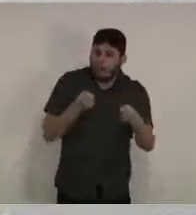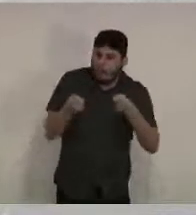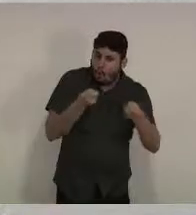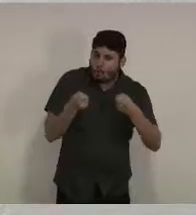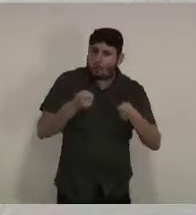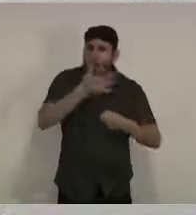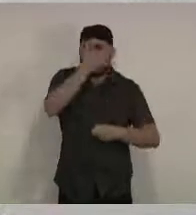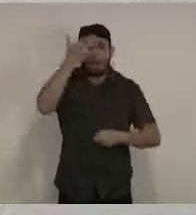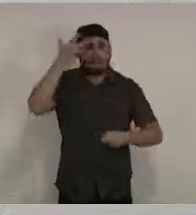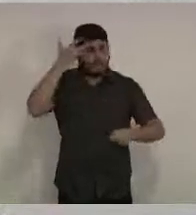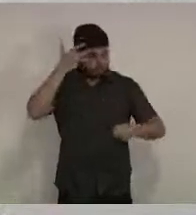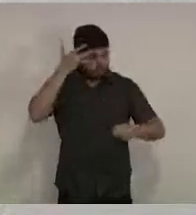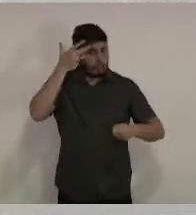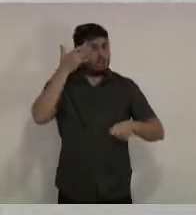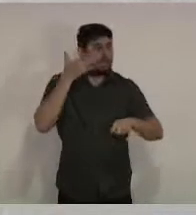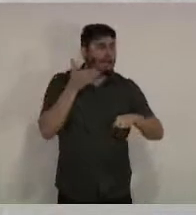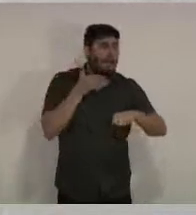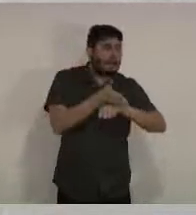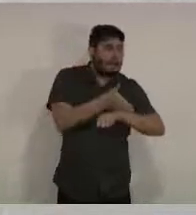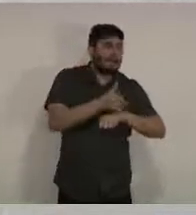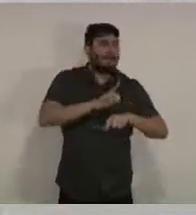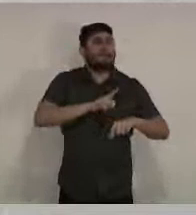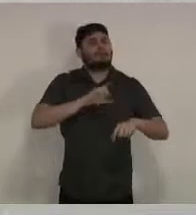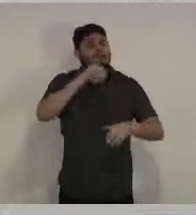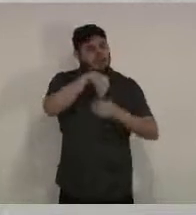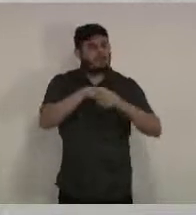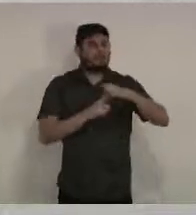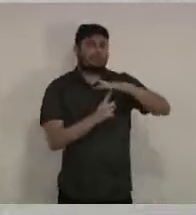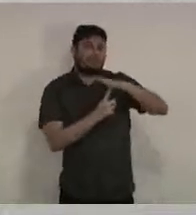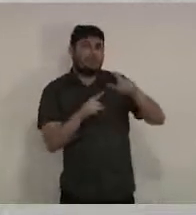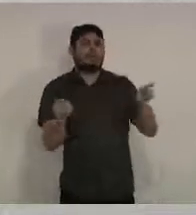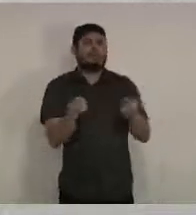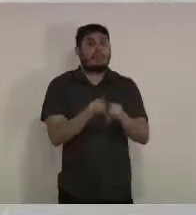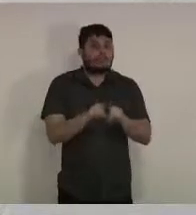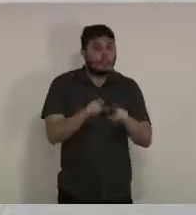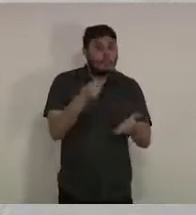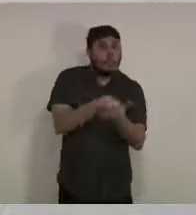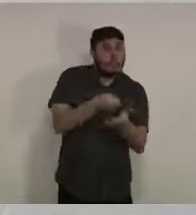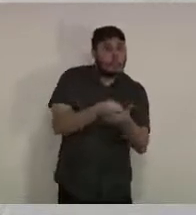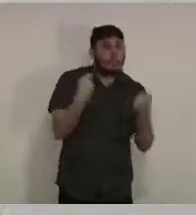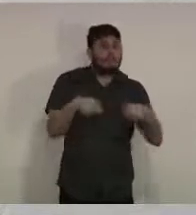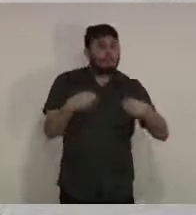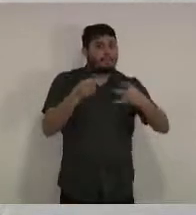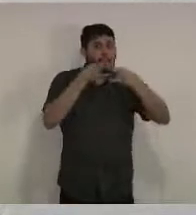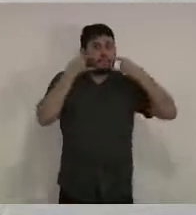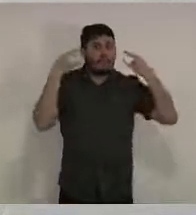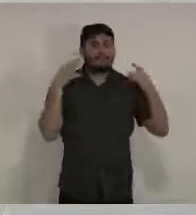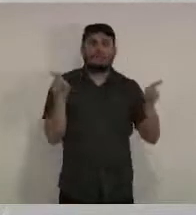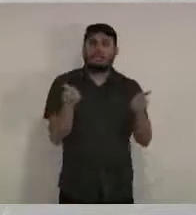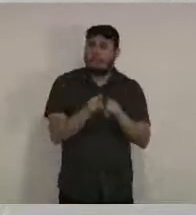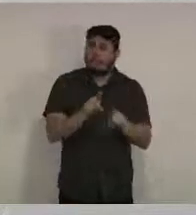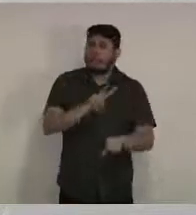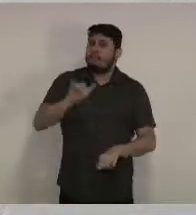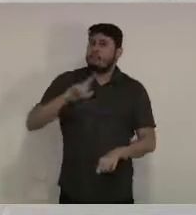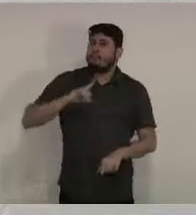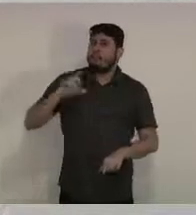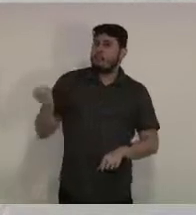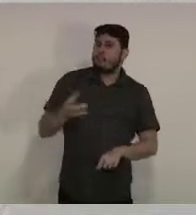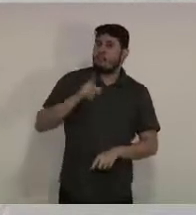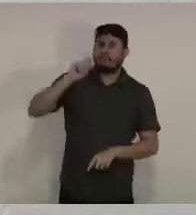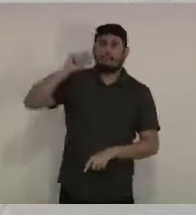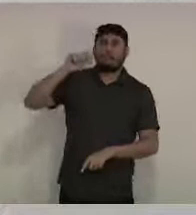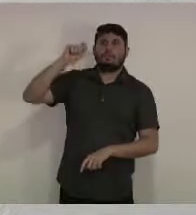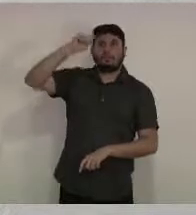precisará usar máscaras, aferir a temperatura, teremos equipes lá e haverá equipes volantes que